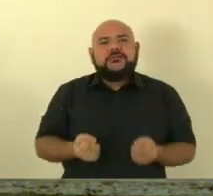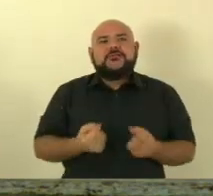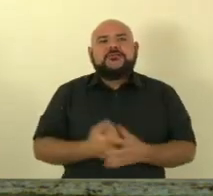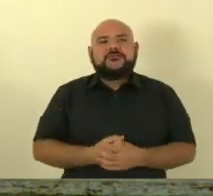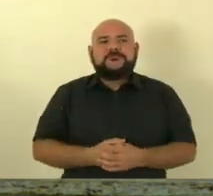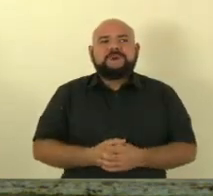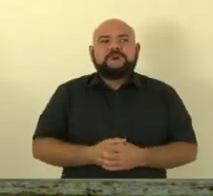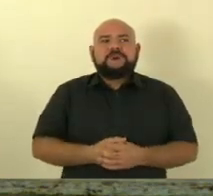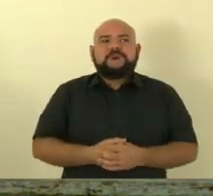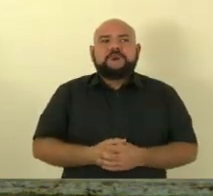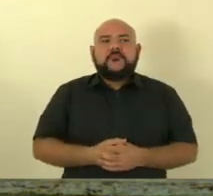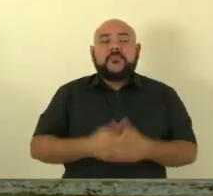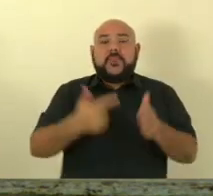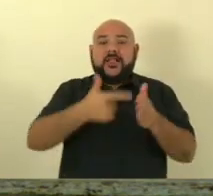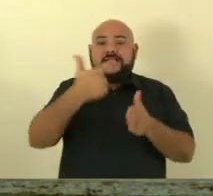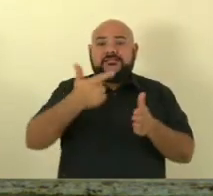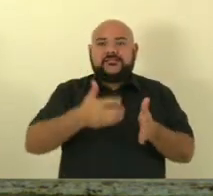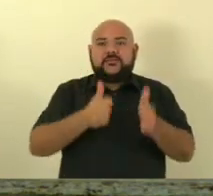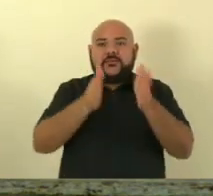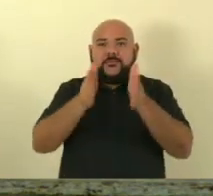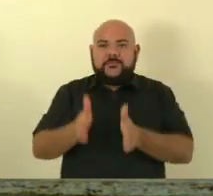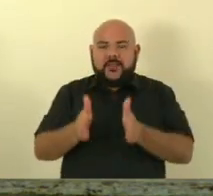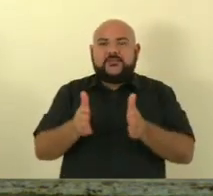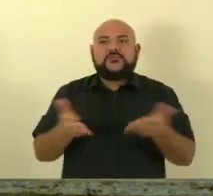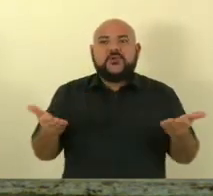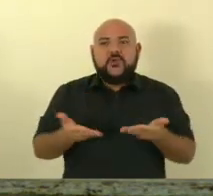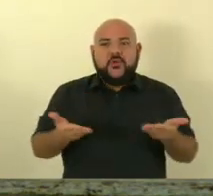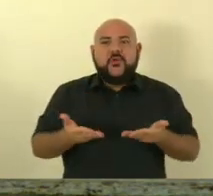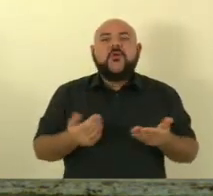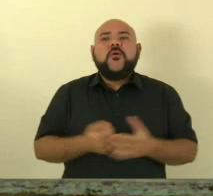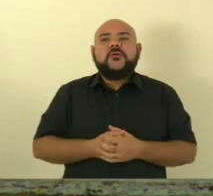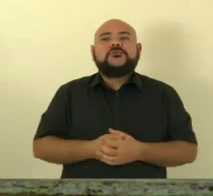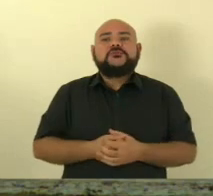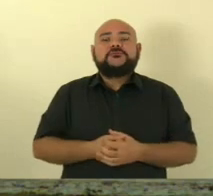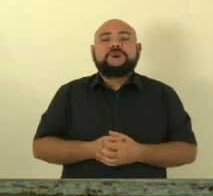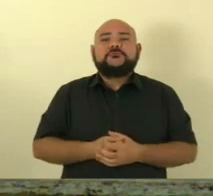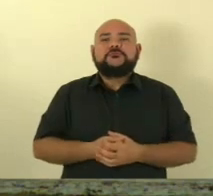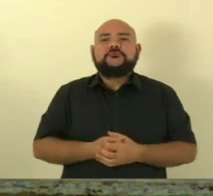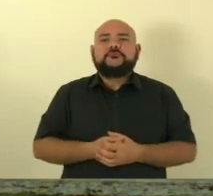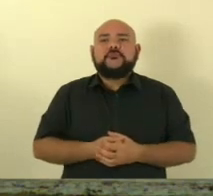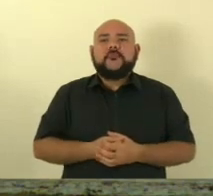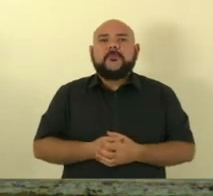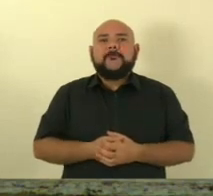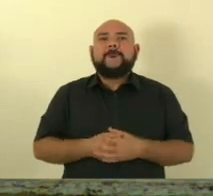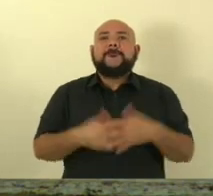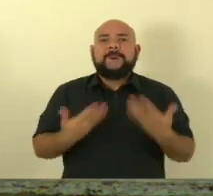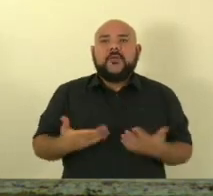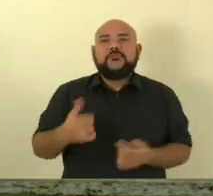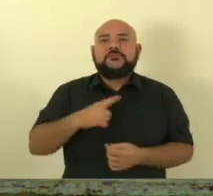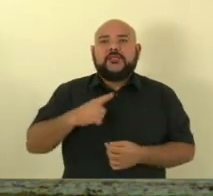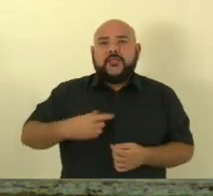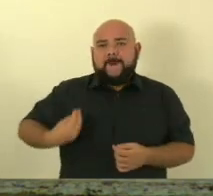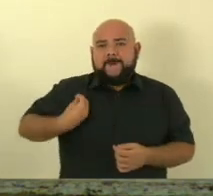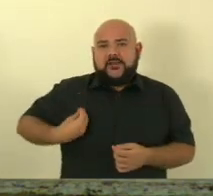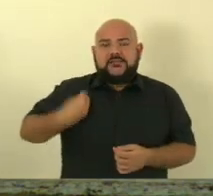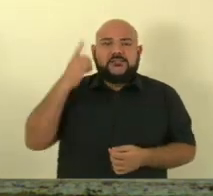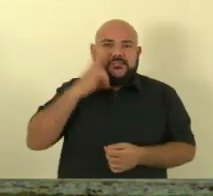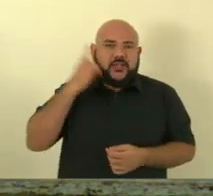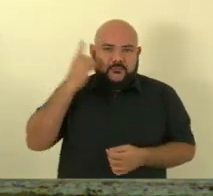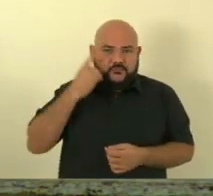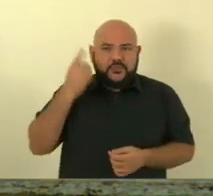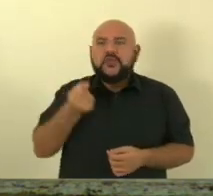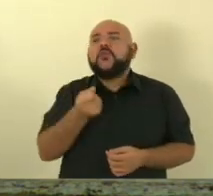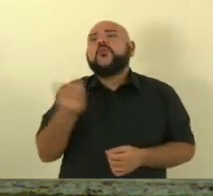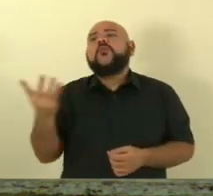Segundo a fase do expediente, sujeito à deliberação. Nós temos coro aqui com 26 deputados